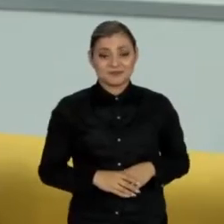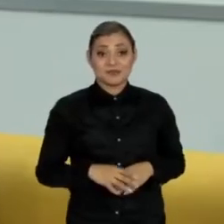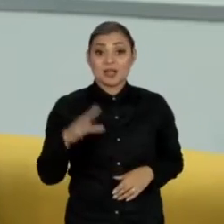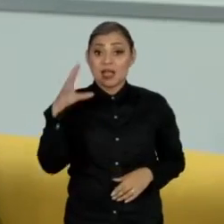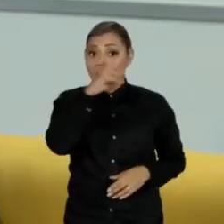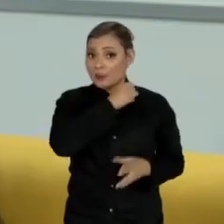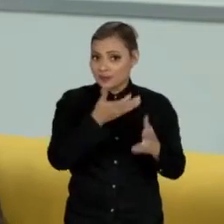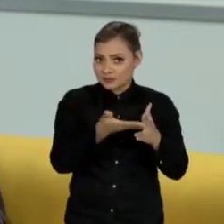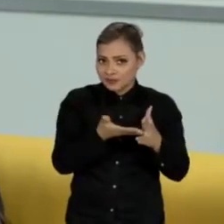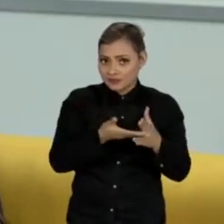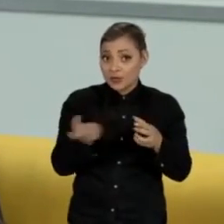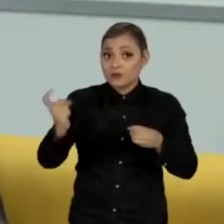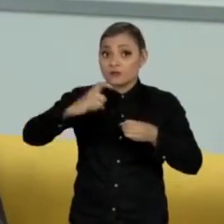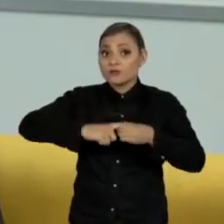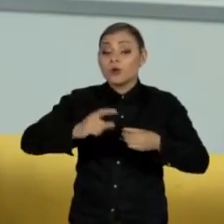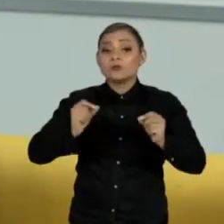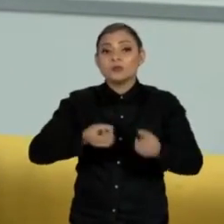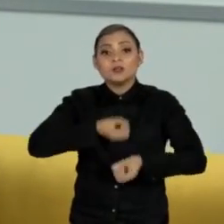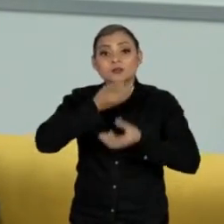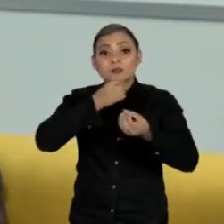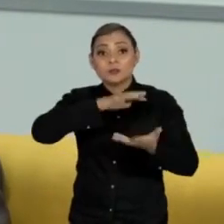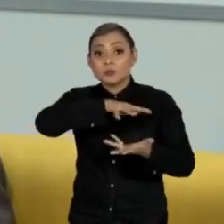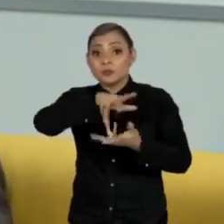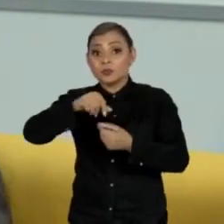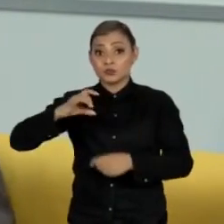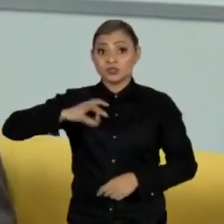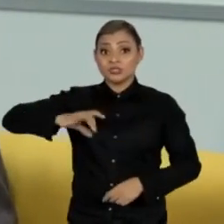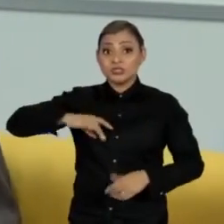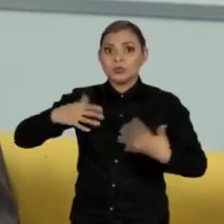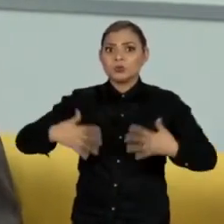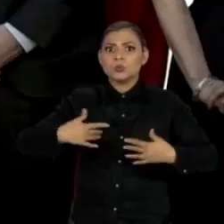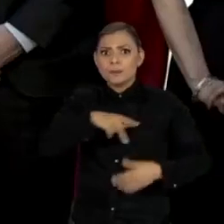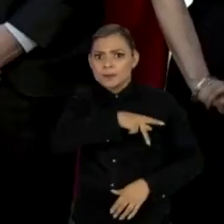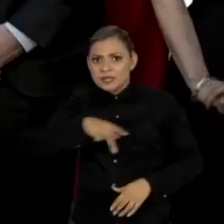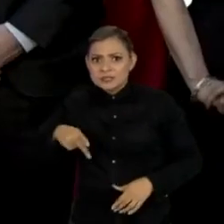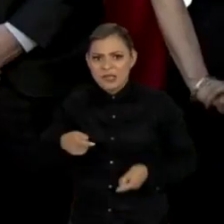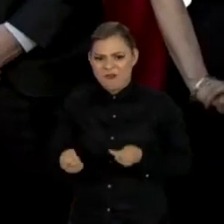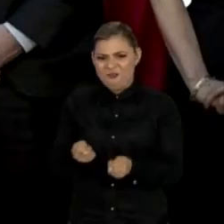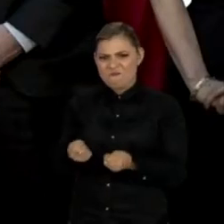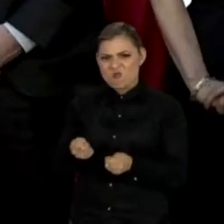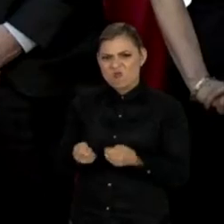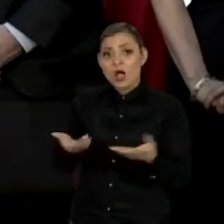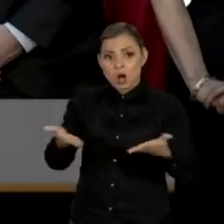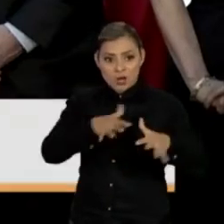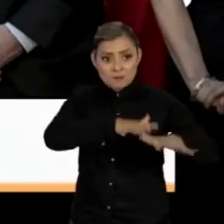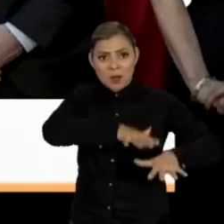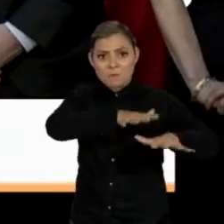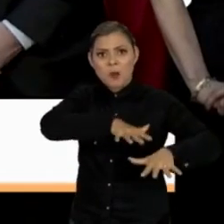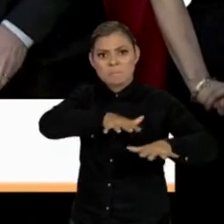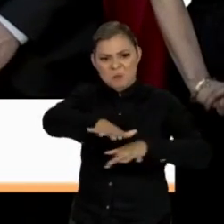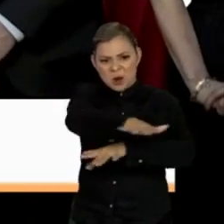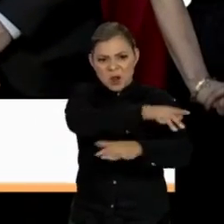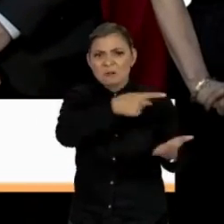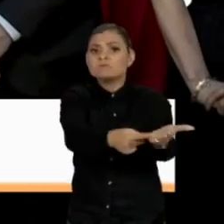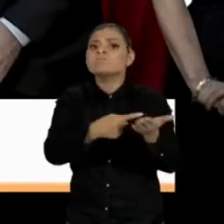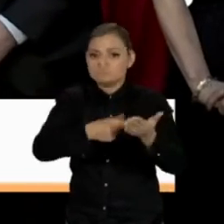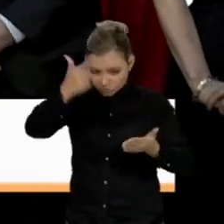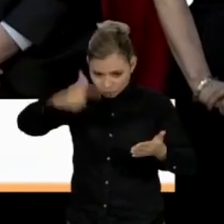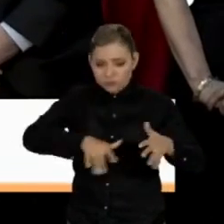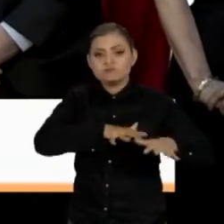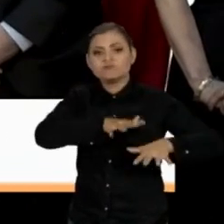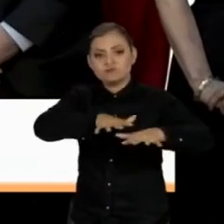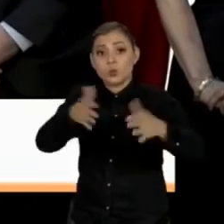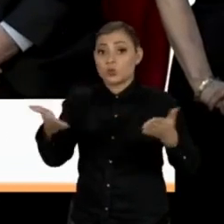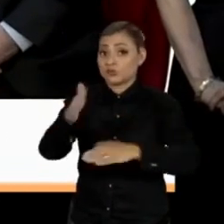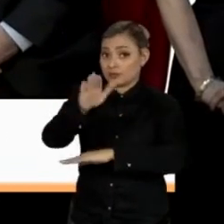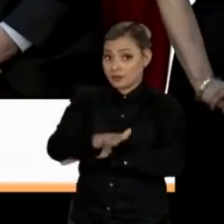vai para um rapidíssimo intervalo. volta, notícias internacionais no Chile. O presidente apertou o cerco e os manifestantes organizam mais manifestações para